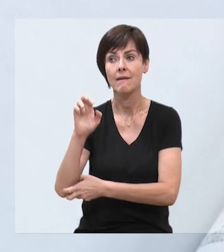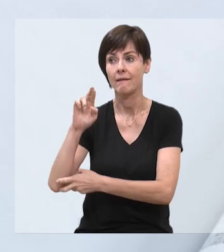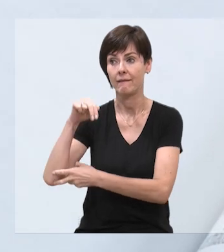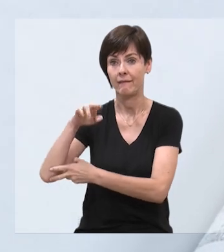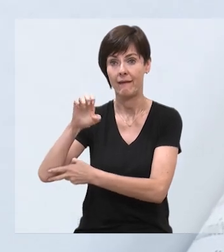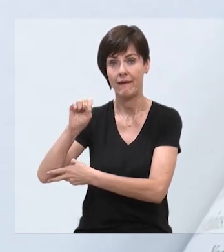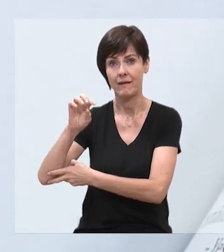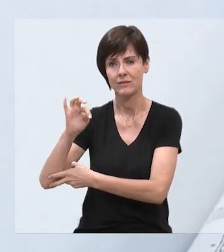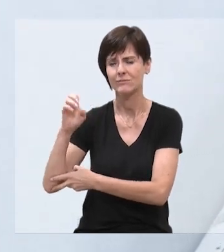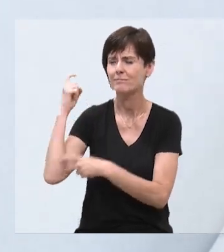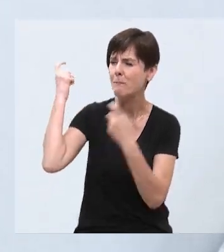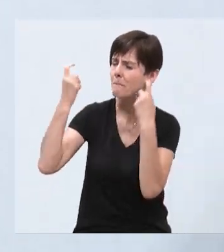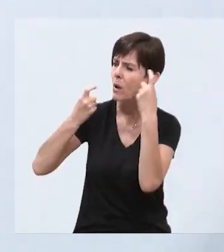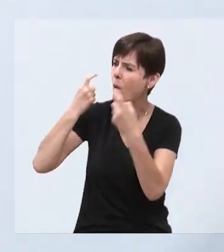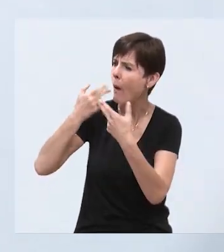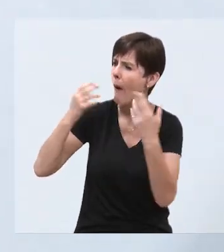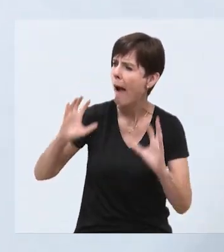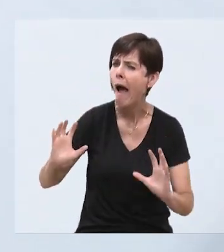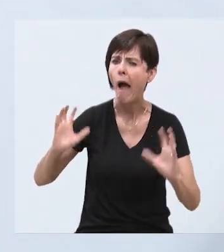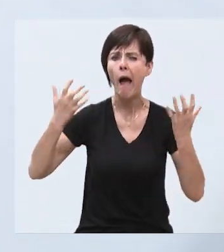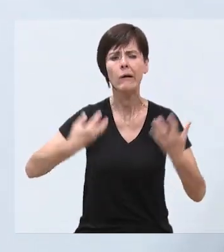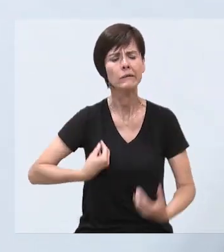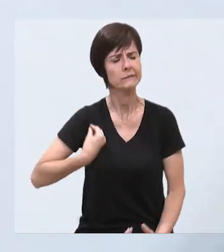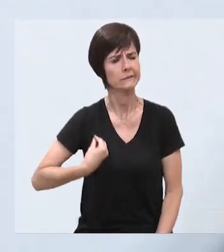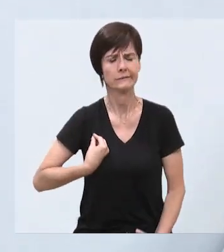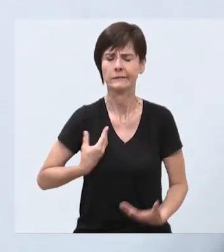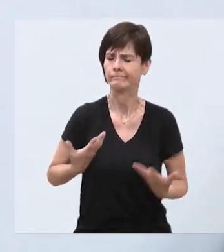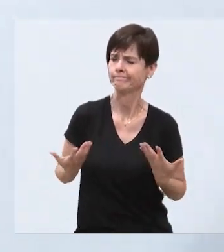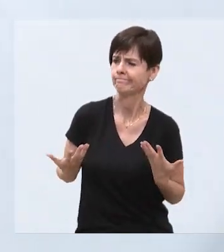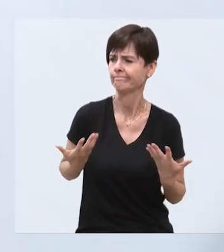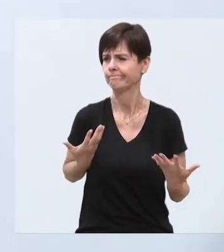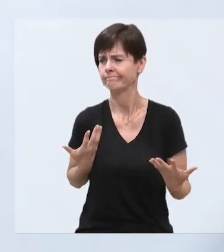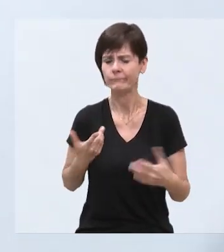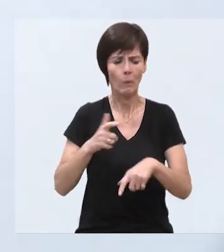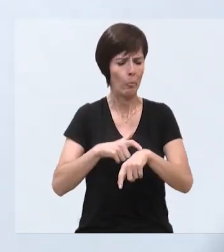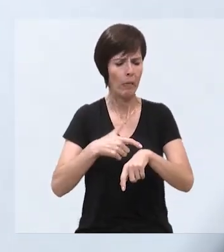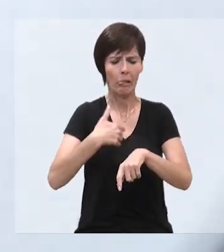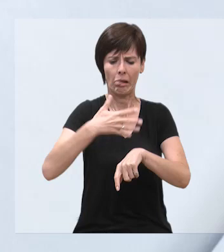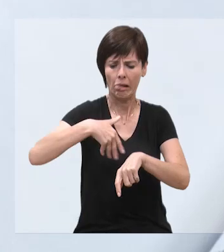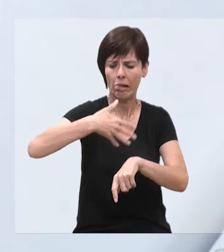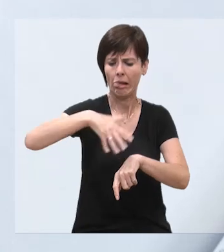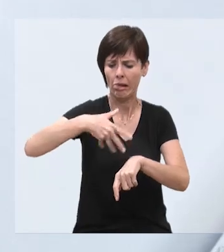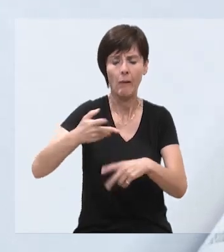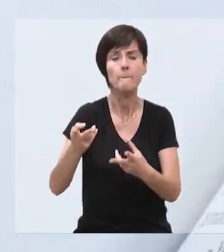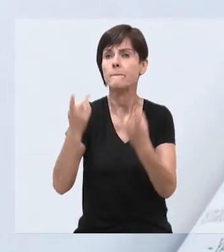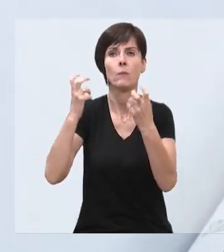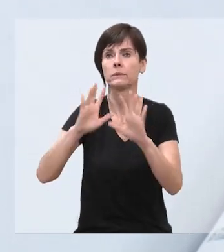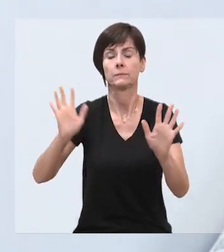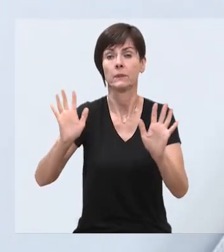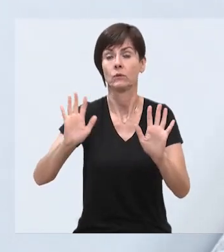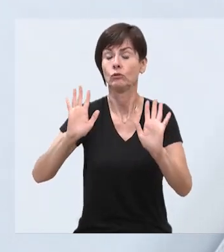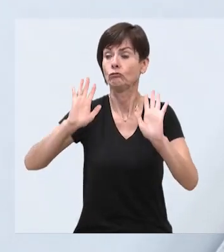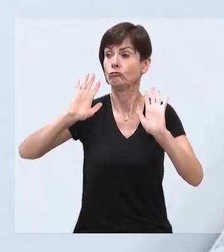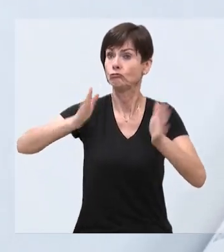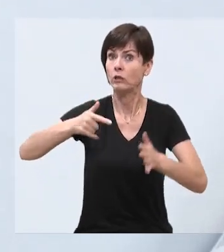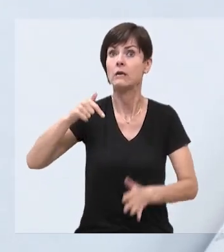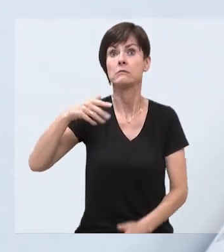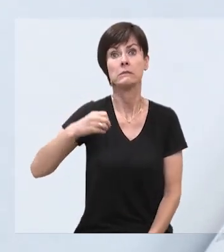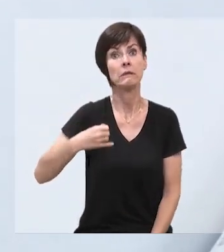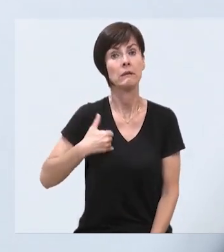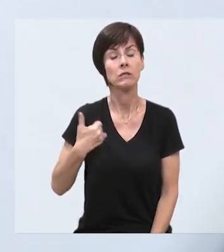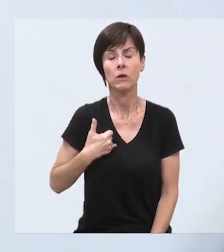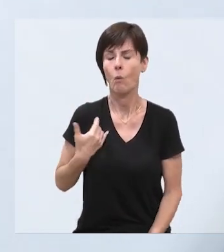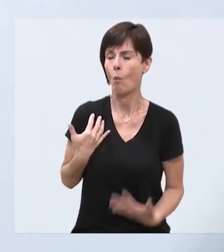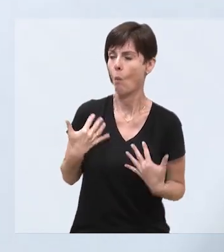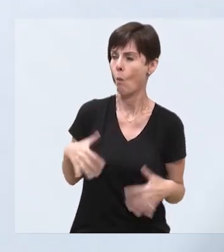Ernesto estava apreensivo com as coisas que estavam acontecendo. O tempo passou e ele não percebeu. Já estava